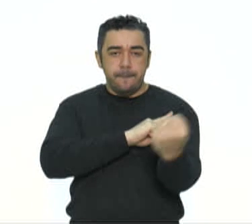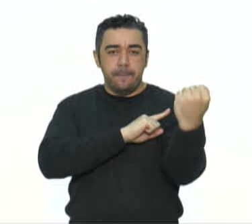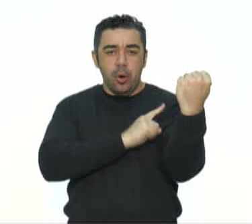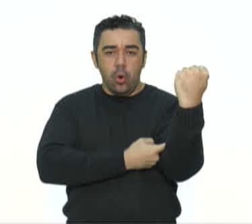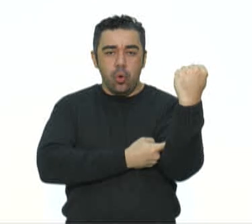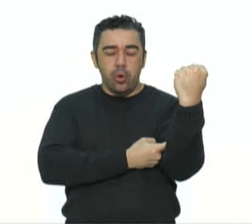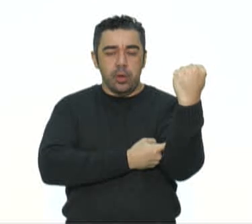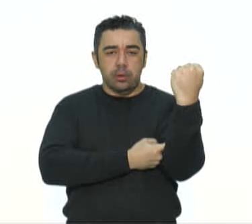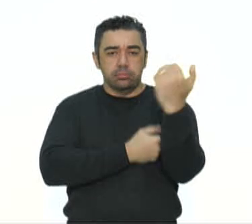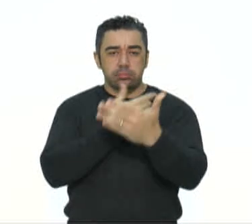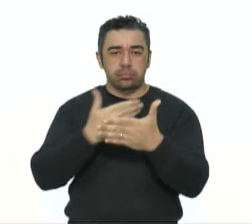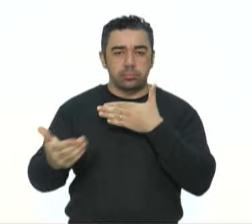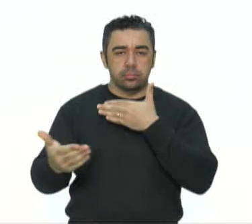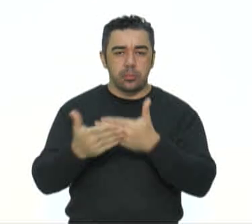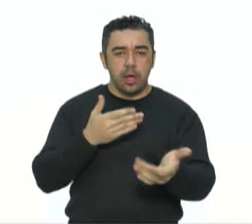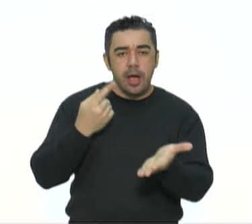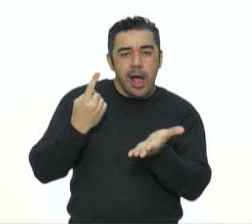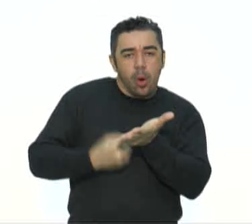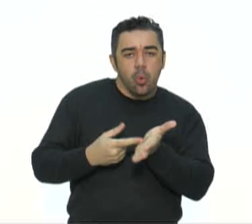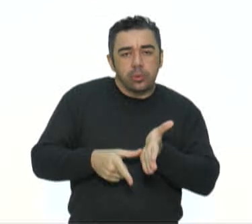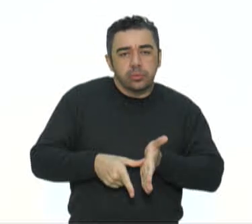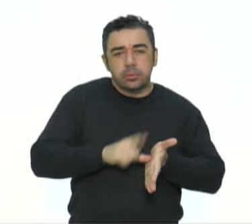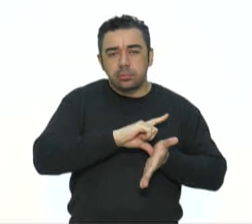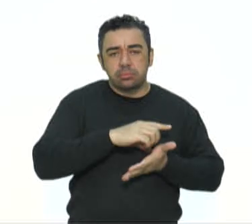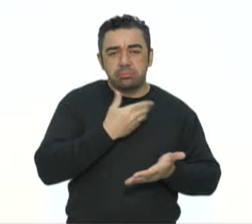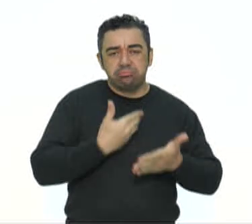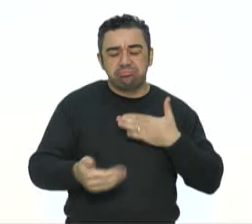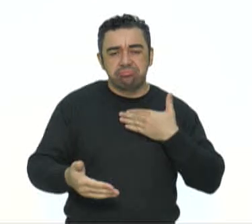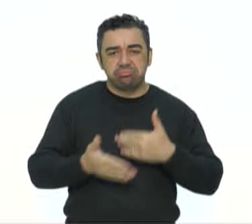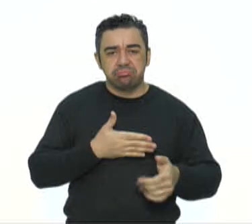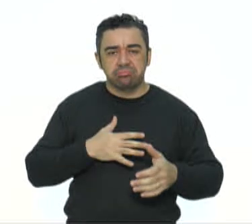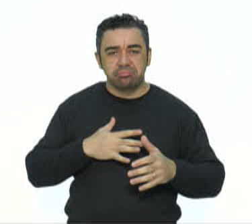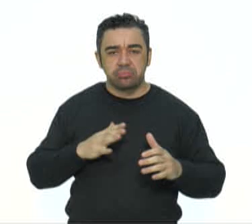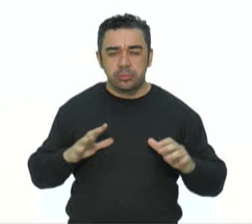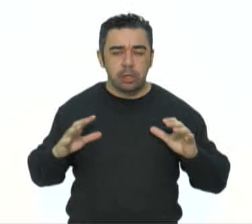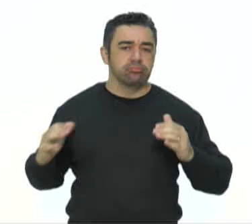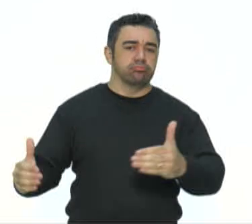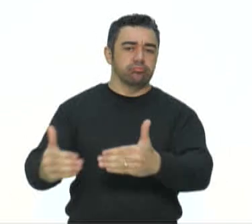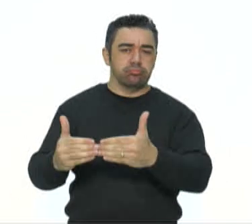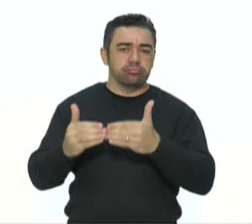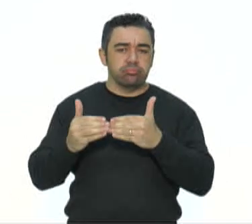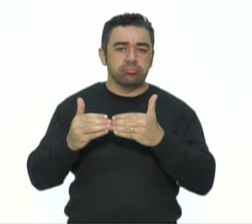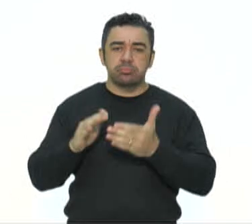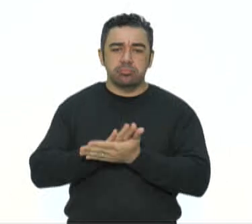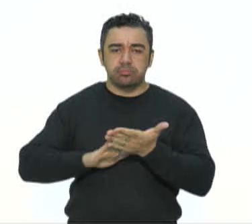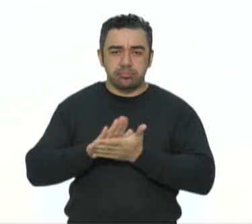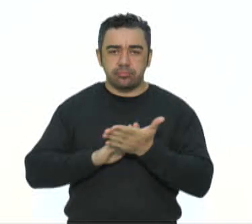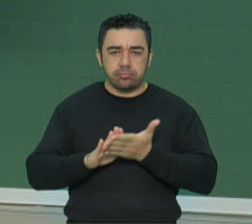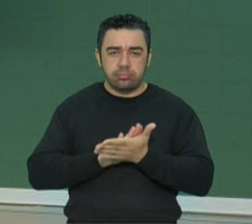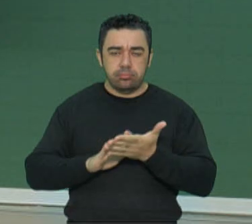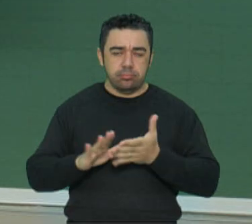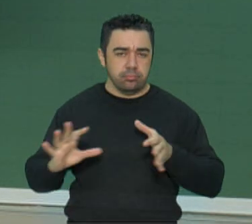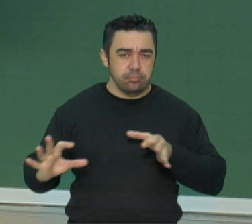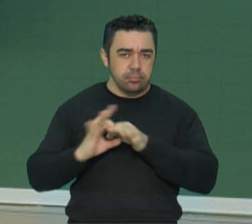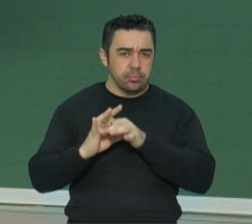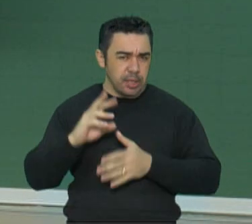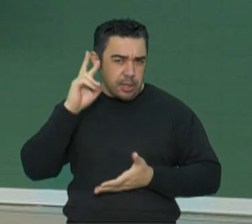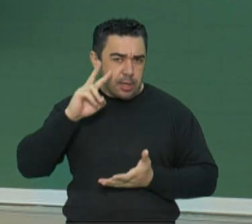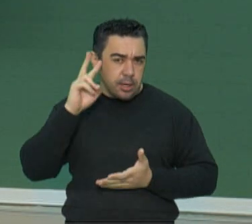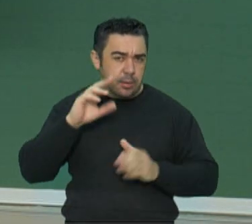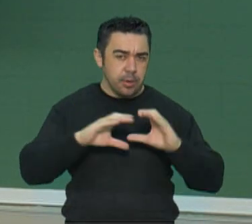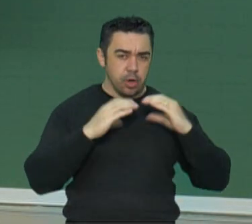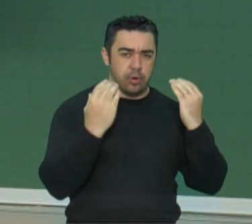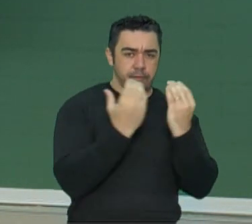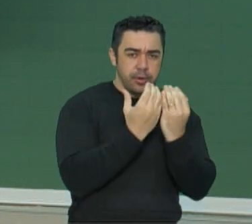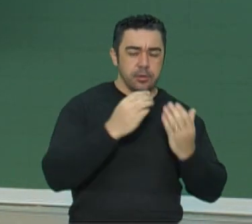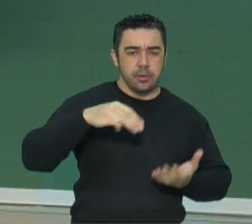desrespeitando acordos anteriores, pra não anexar mais nenhum território. Aliás, lembre-se da conferência